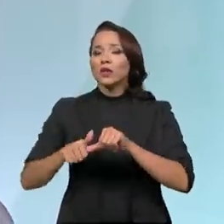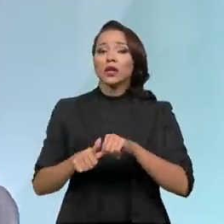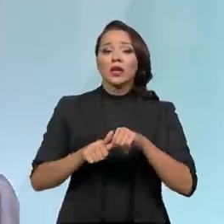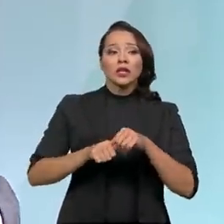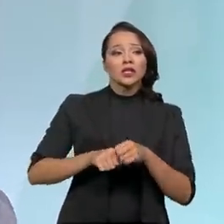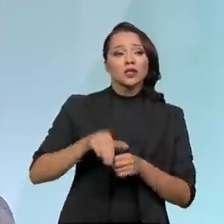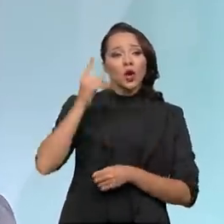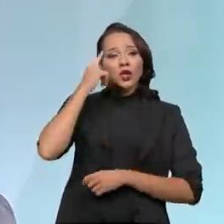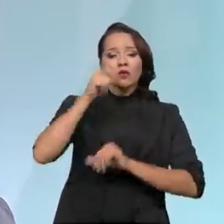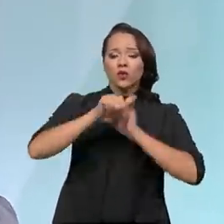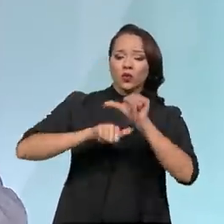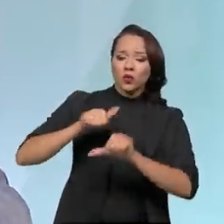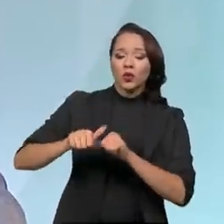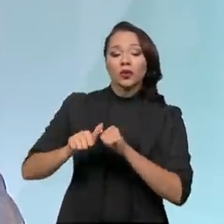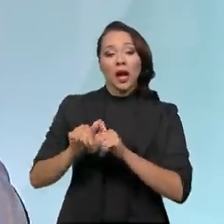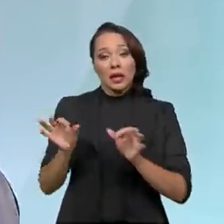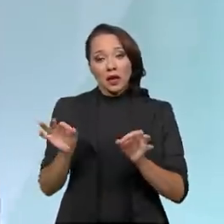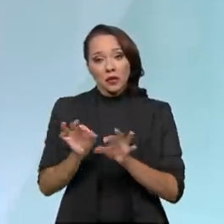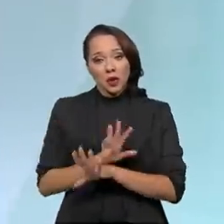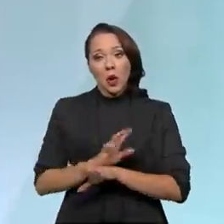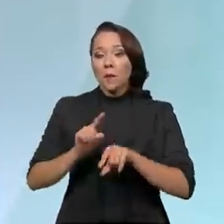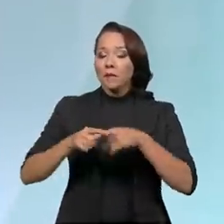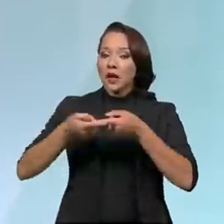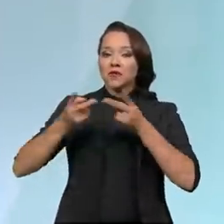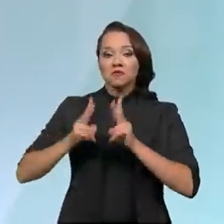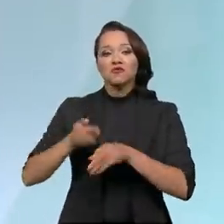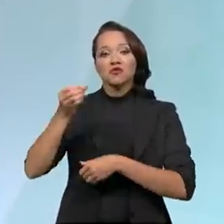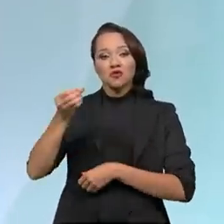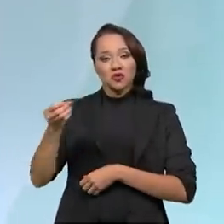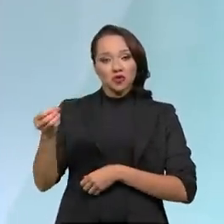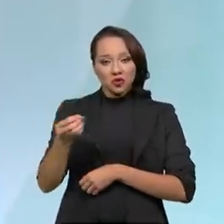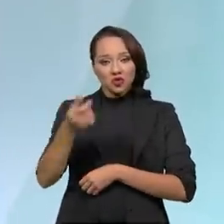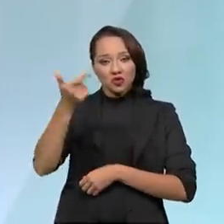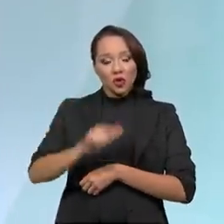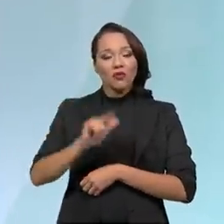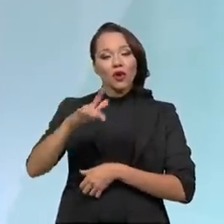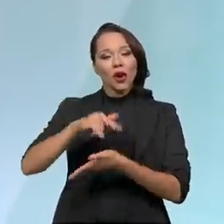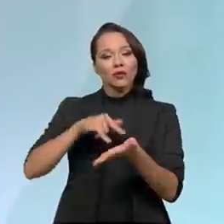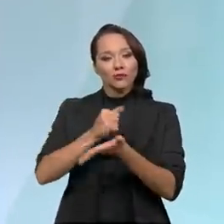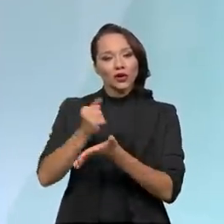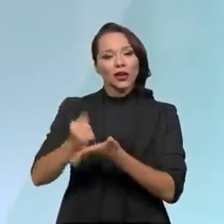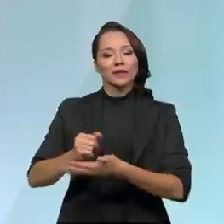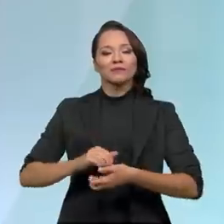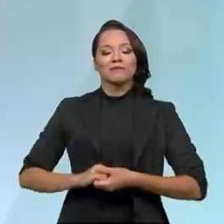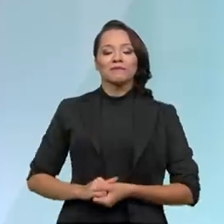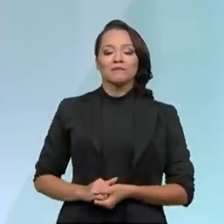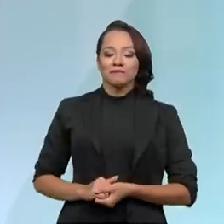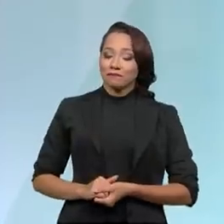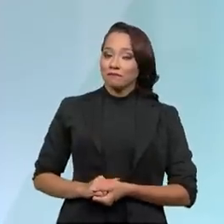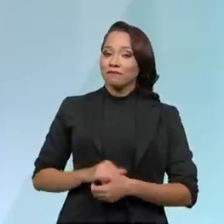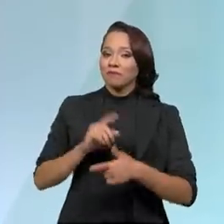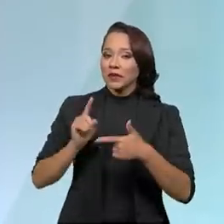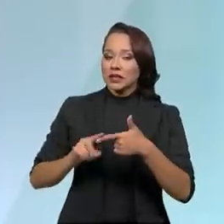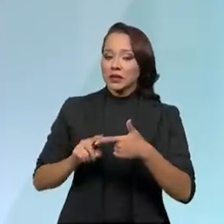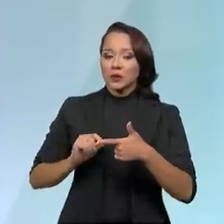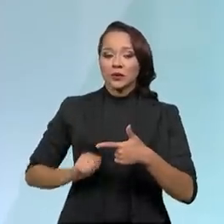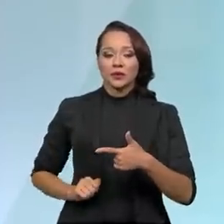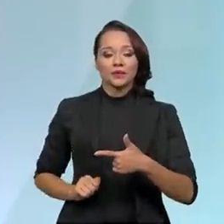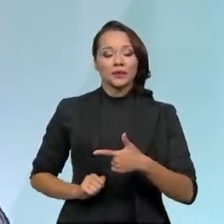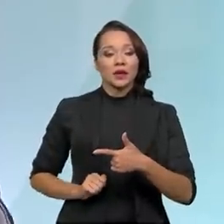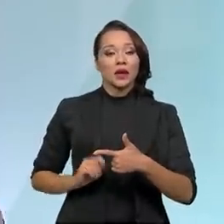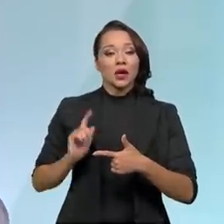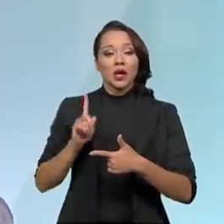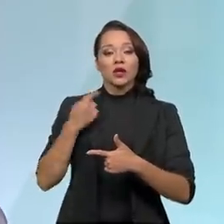diferentes, chegaram ao seu término e estão sendo novamente transferidos agora para iniciativa privada. Segundo, nós